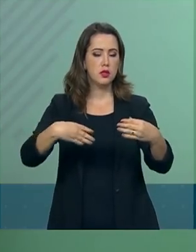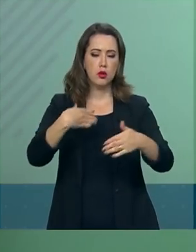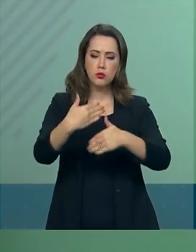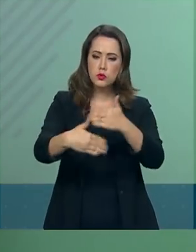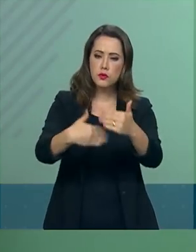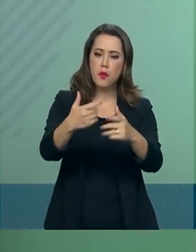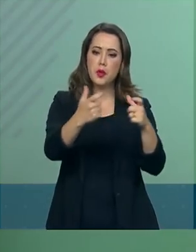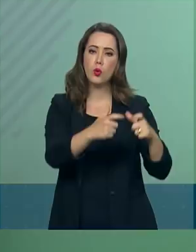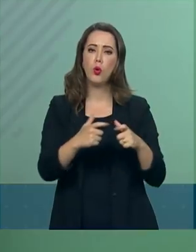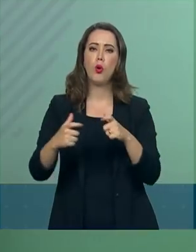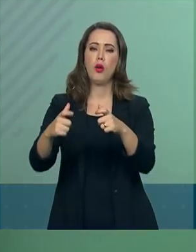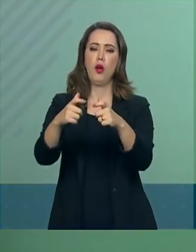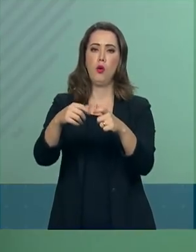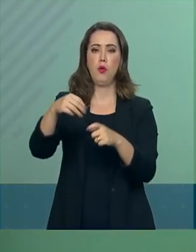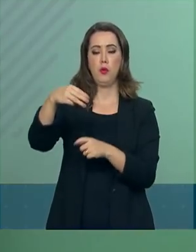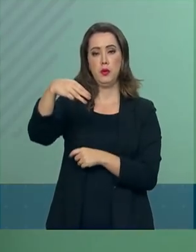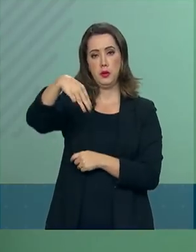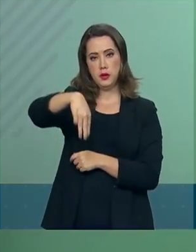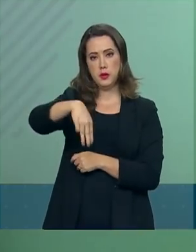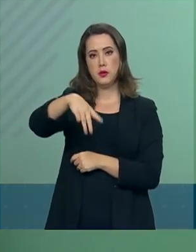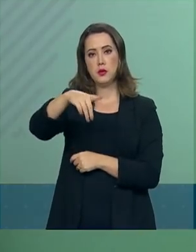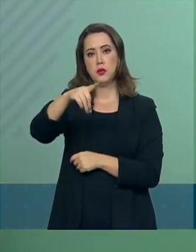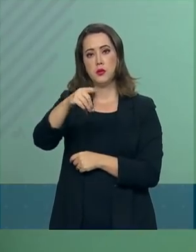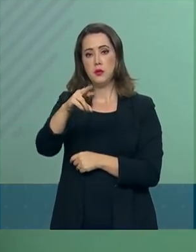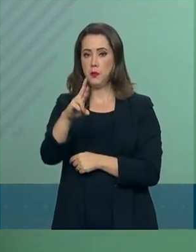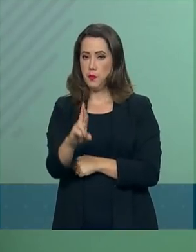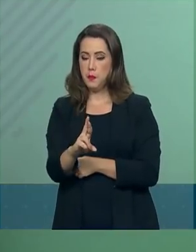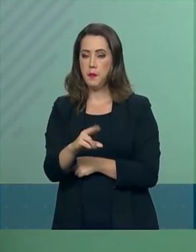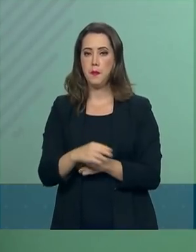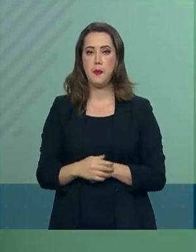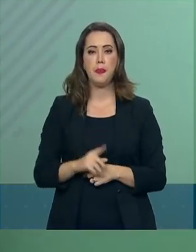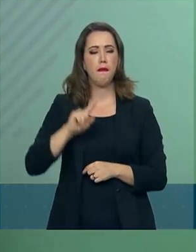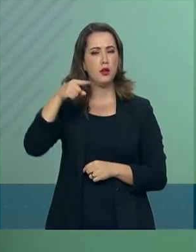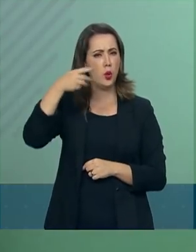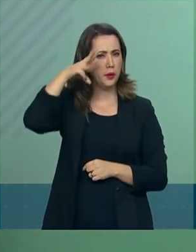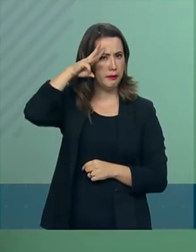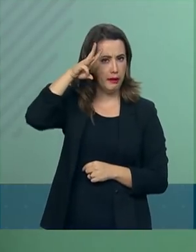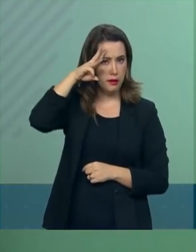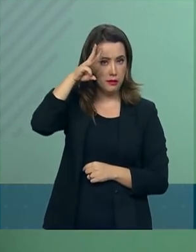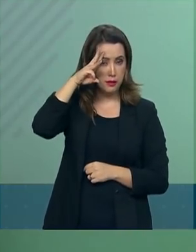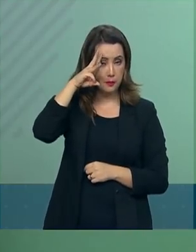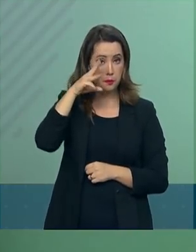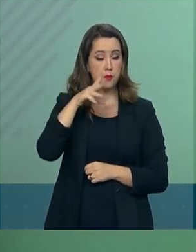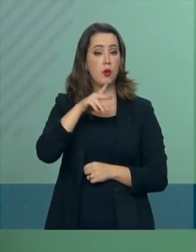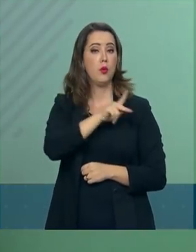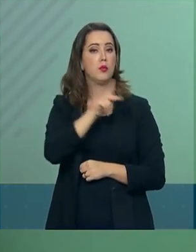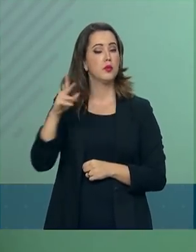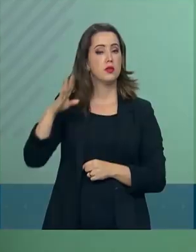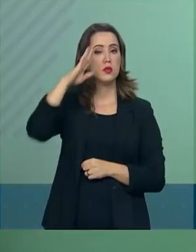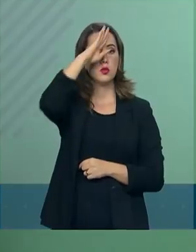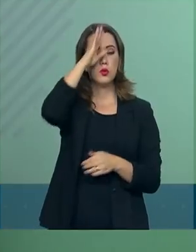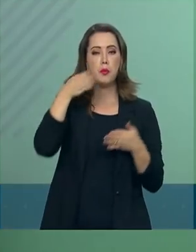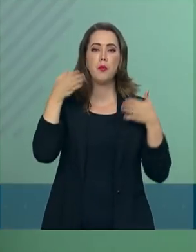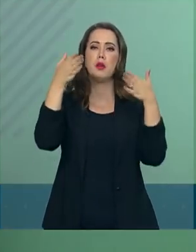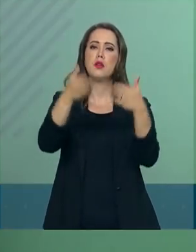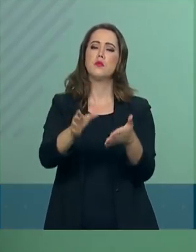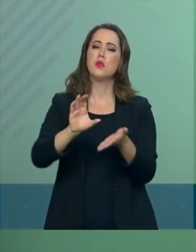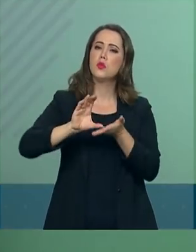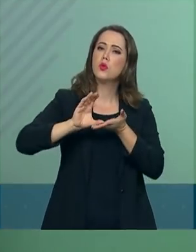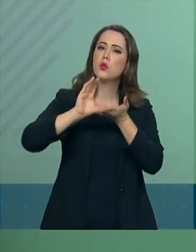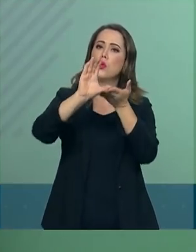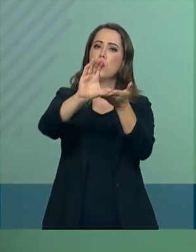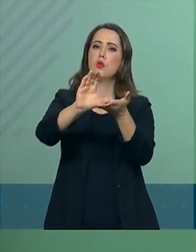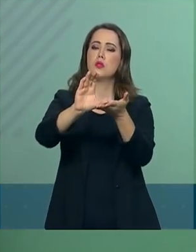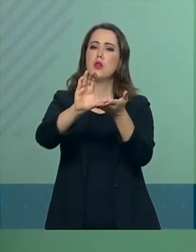sexta-feira, 24 de maio, o senhor presidente da República participará do Conselho